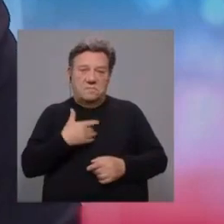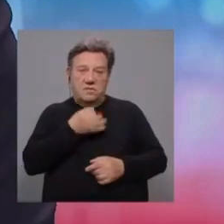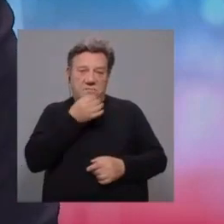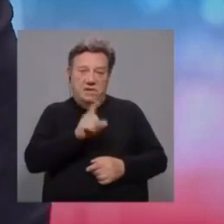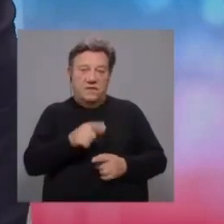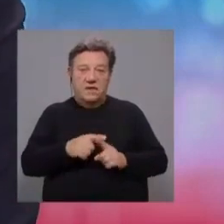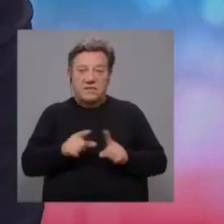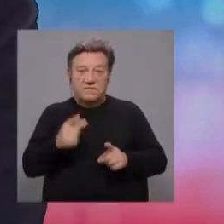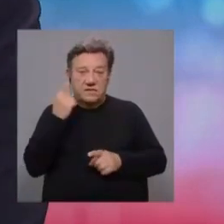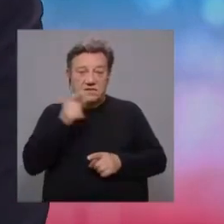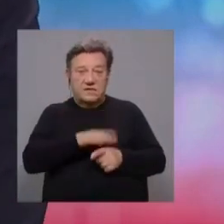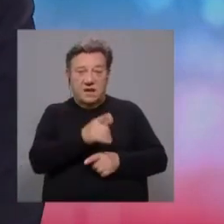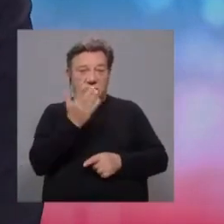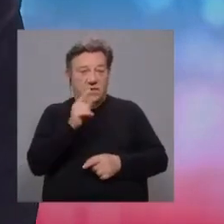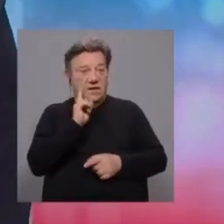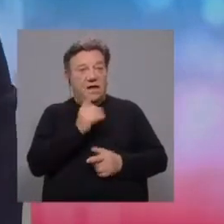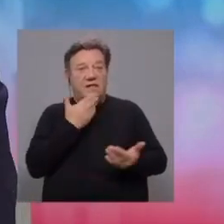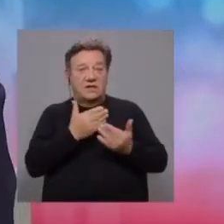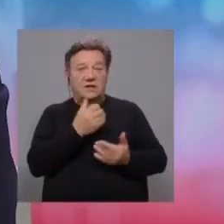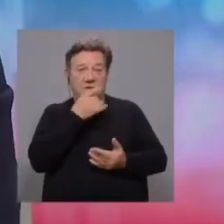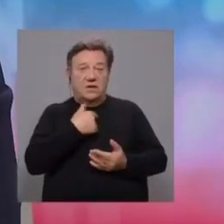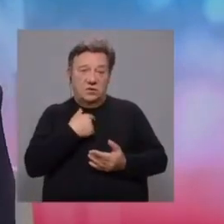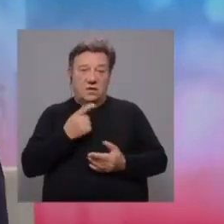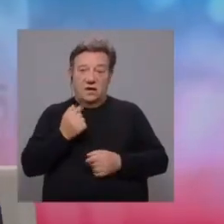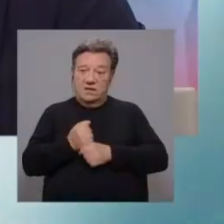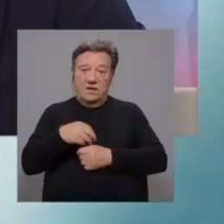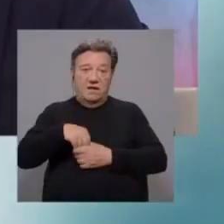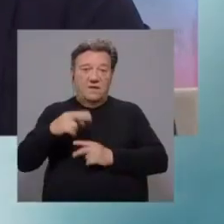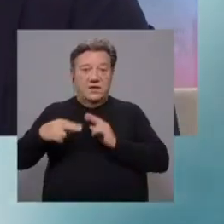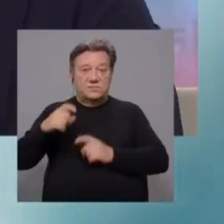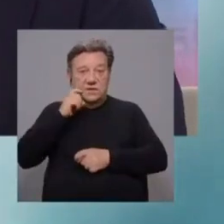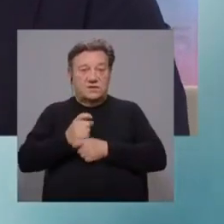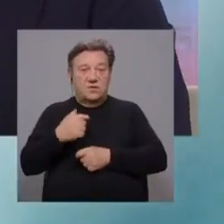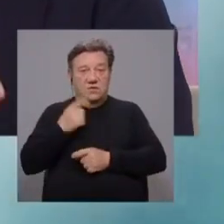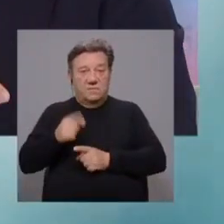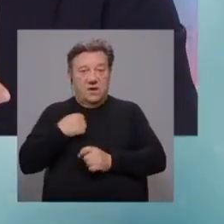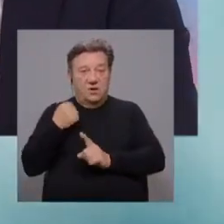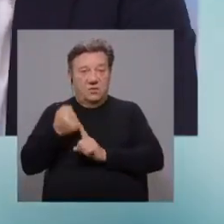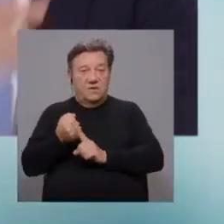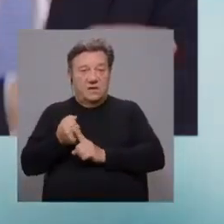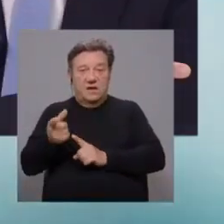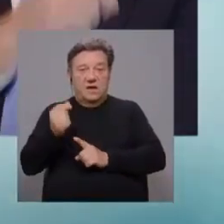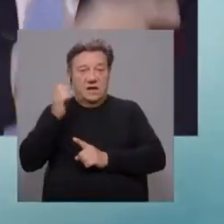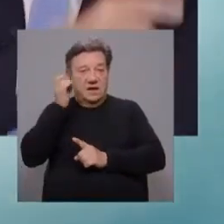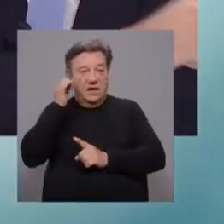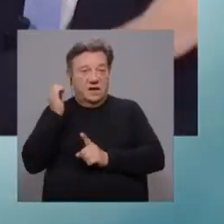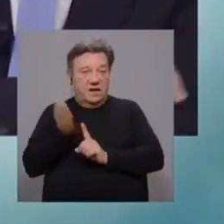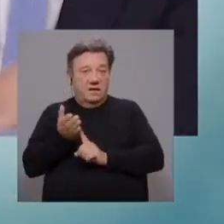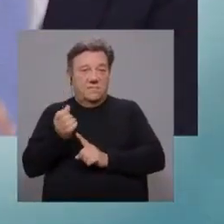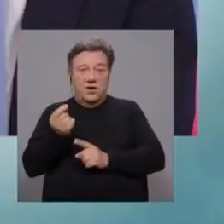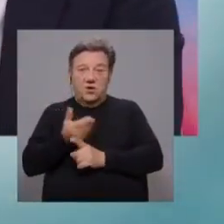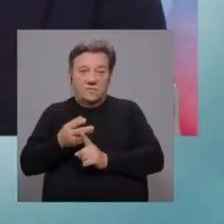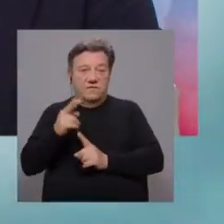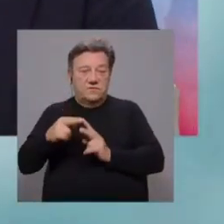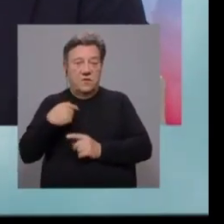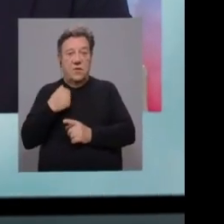A diferença da Catarina Martins é que quando a Catarina Martins era atriz, e bem, eu era espectro tributário, portanto também combati o crime económico e fiscal, e estive a ajudar a combater aqueles que